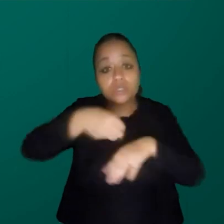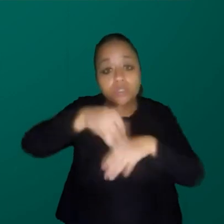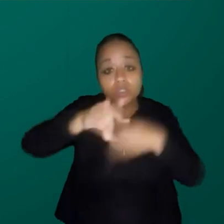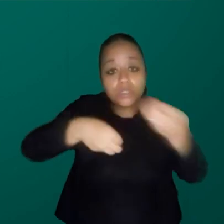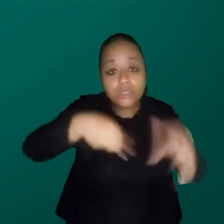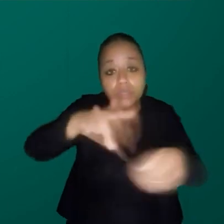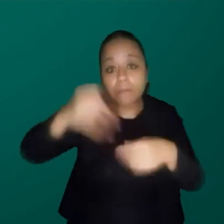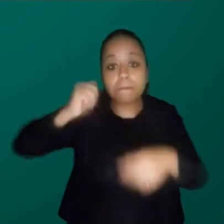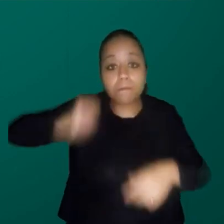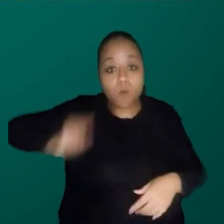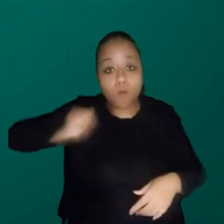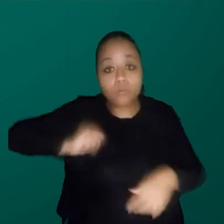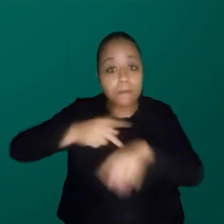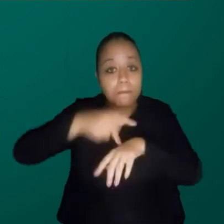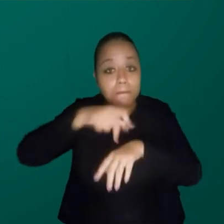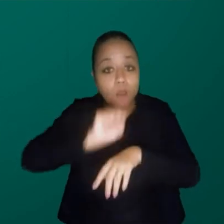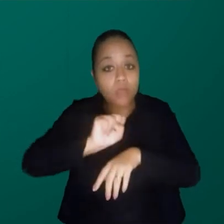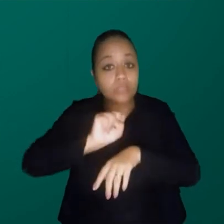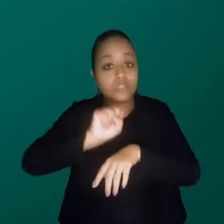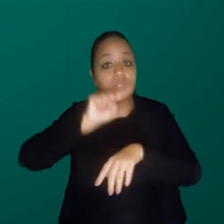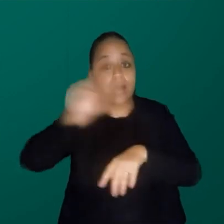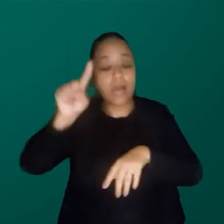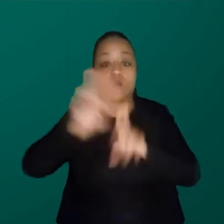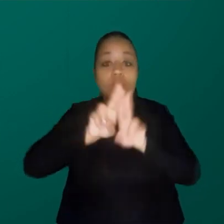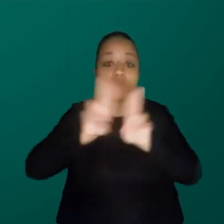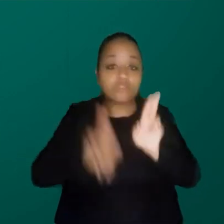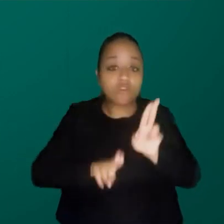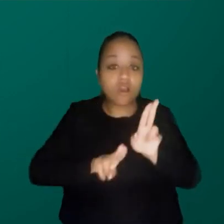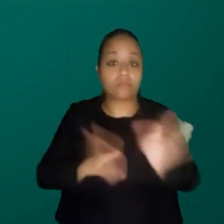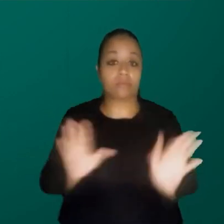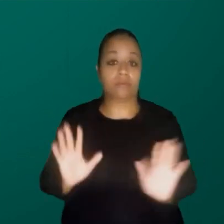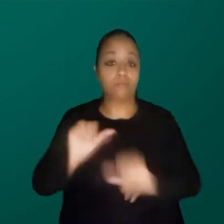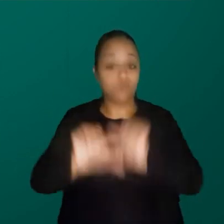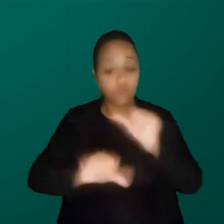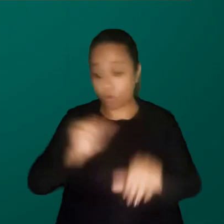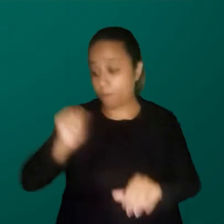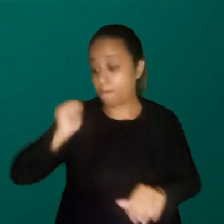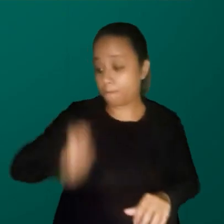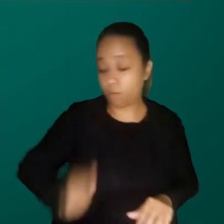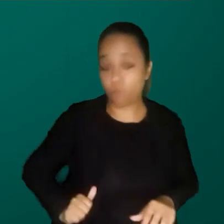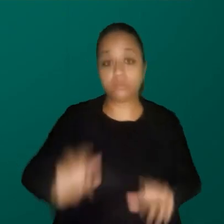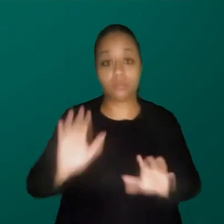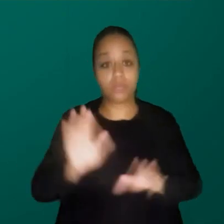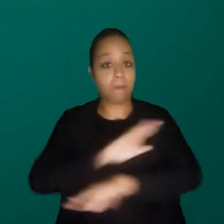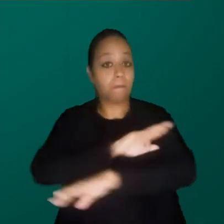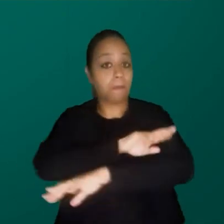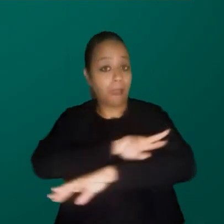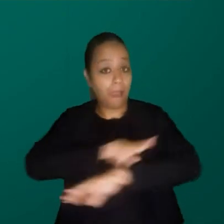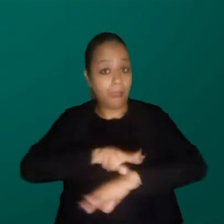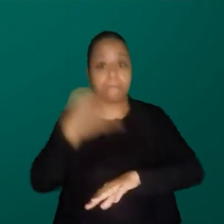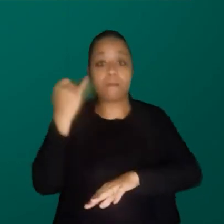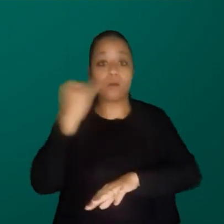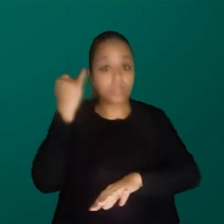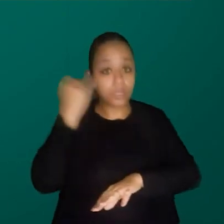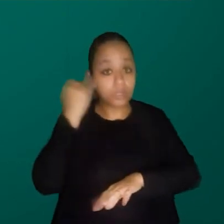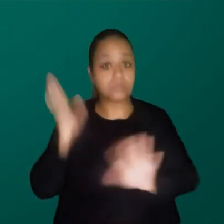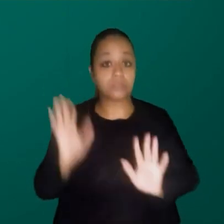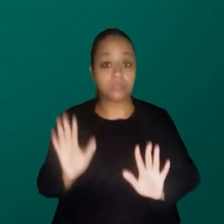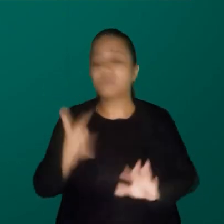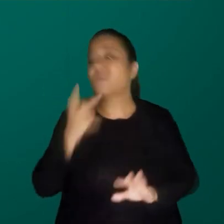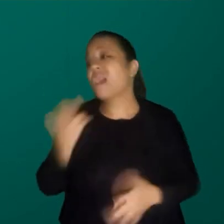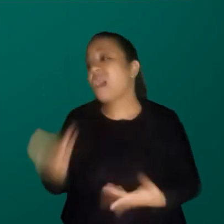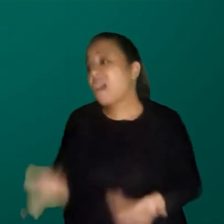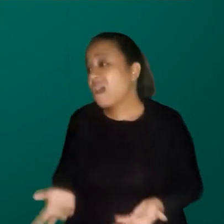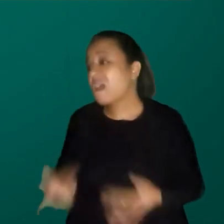de bolsas, de pós-graduação na UFRJ, mudou tudo. Então, agora a bolsa tem um componente étnico-racial lá que é importante. E aí falaram,